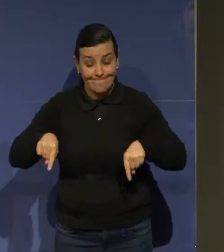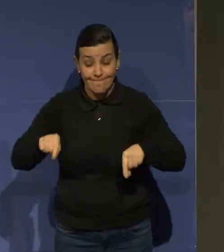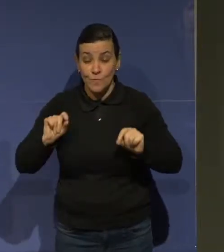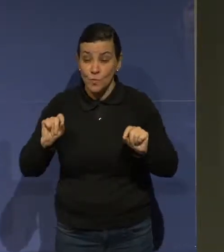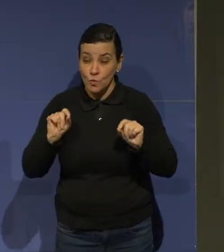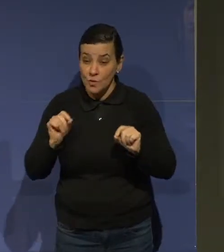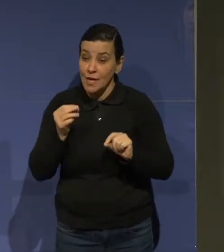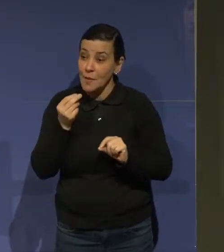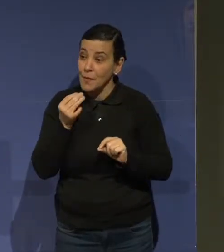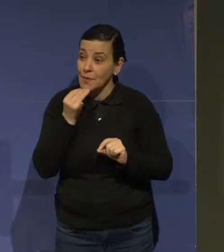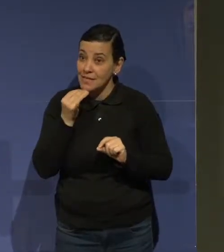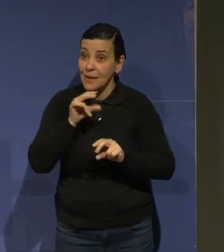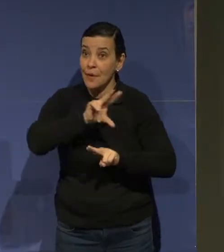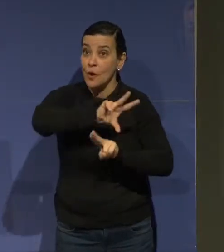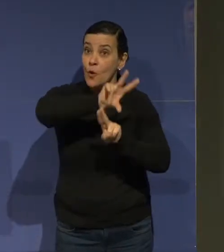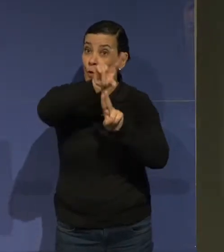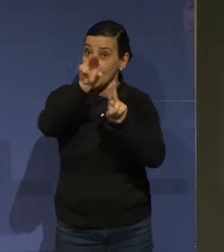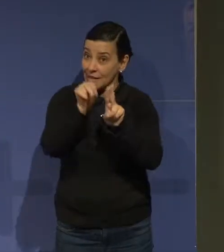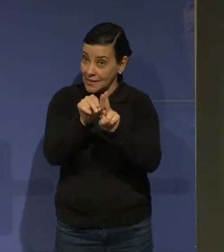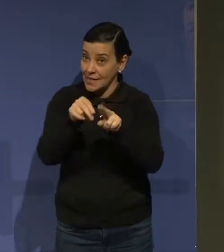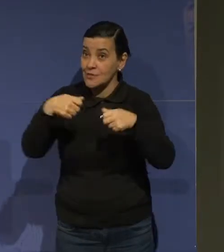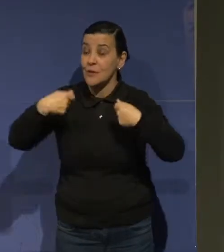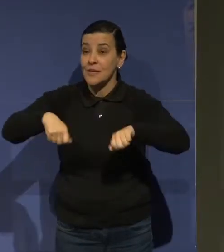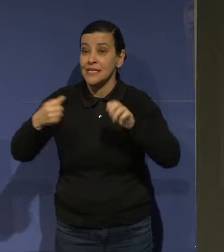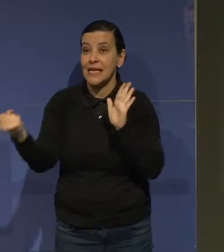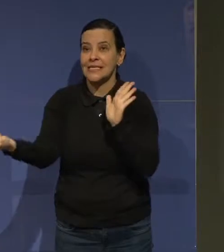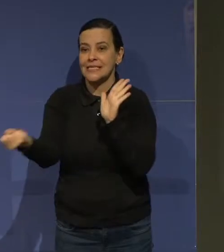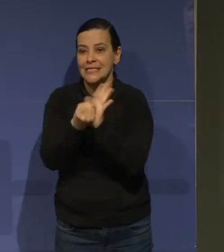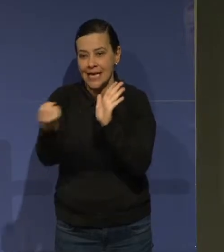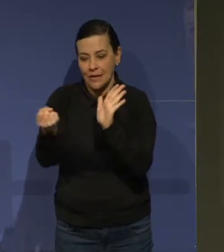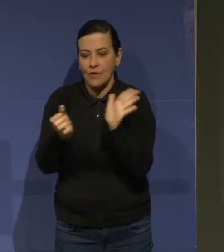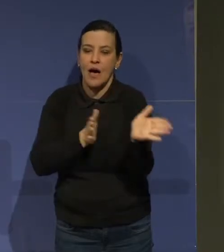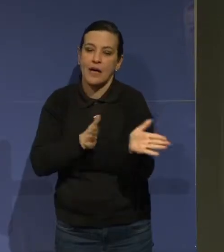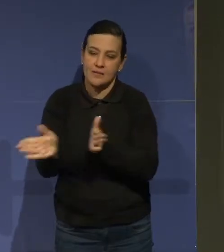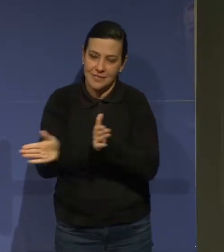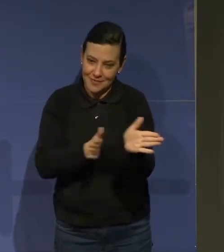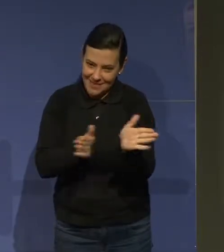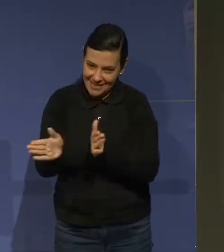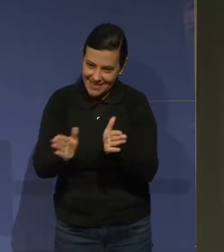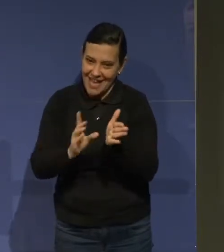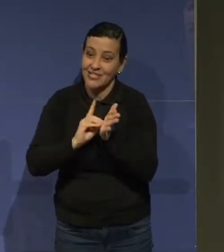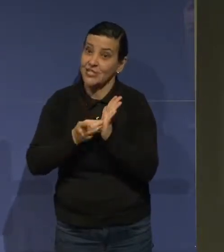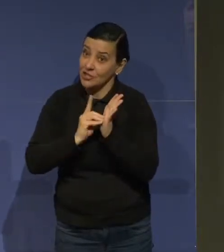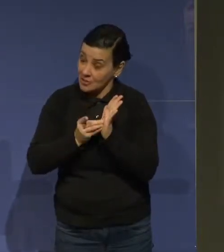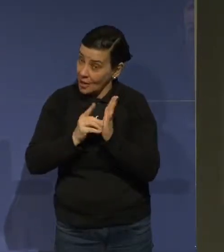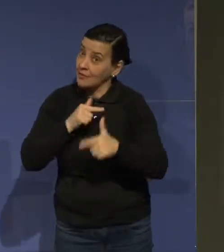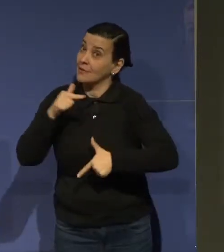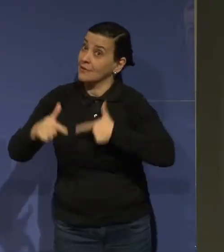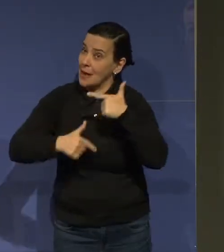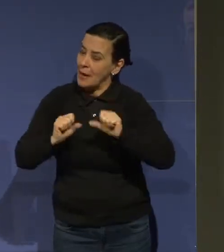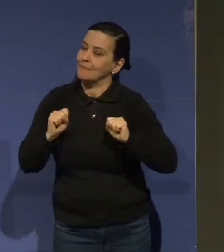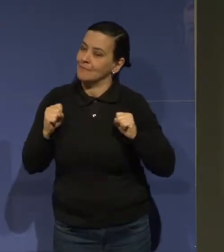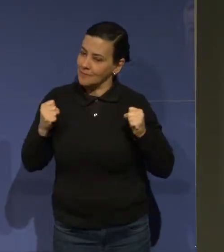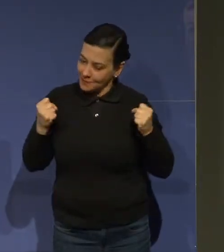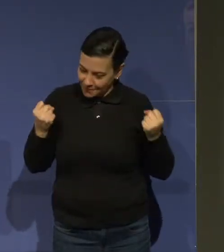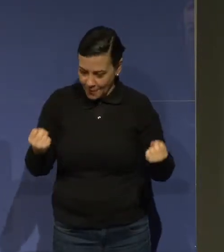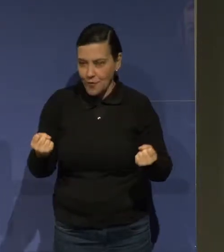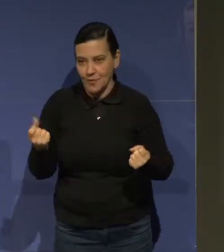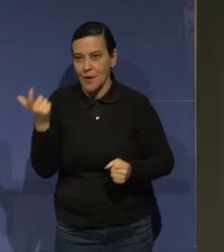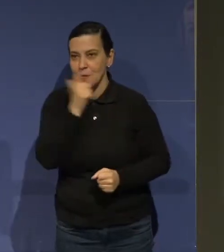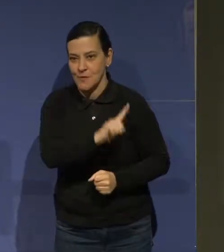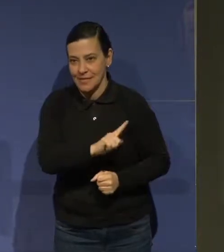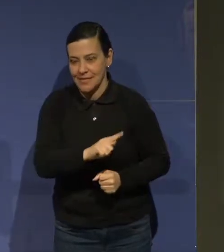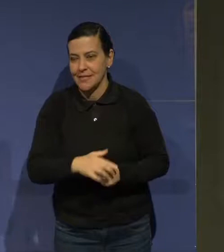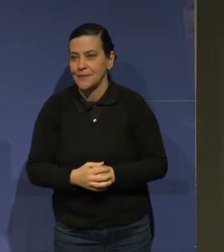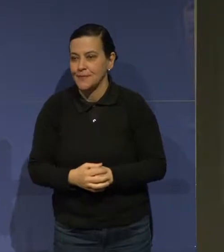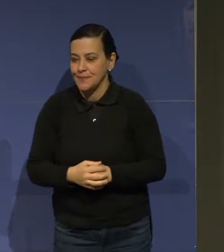Bradesco seja o primeiro banco a ter selo de acessibilidade digital. Então, estamos trabalhando para isso. Aí eu vou falar